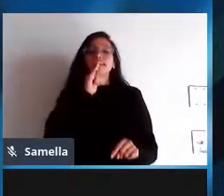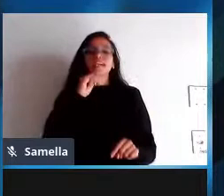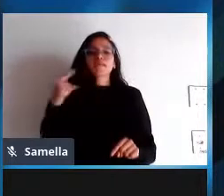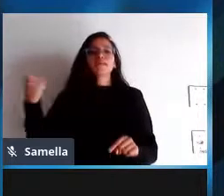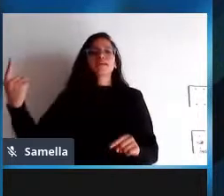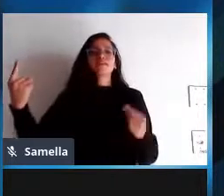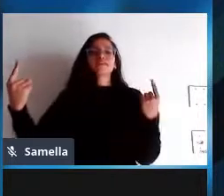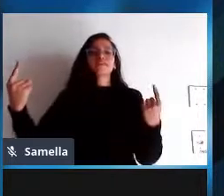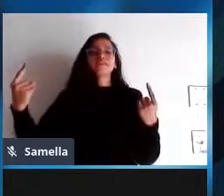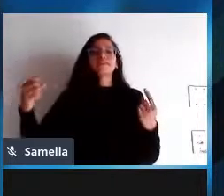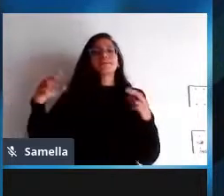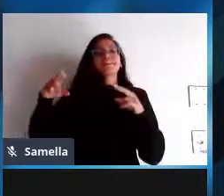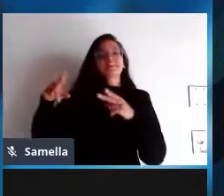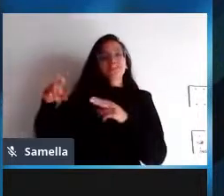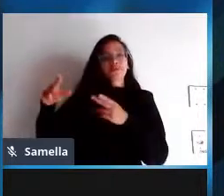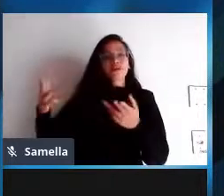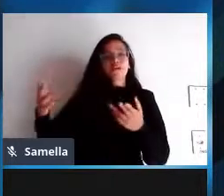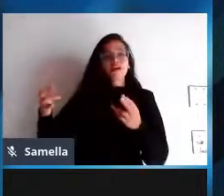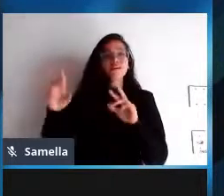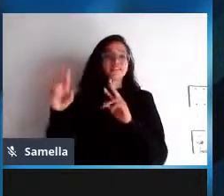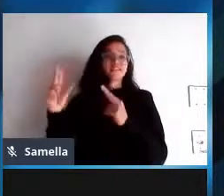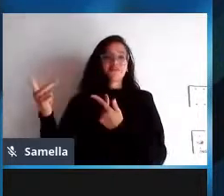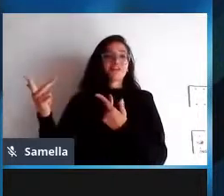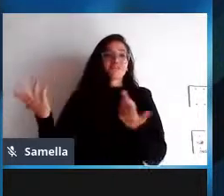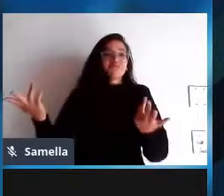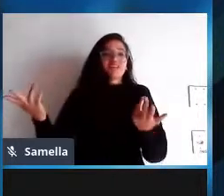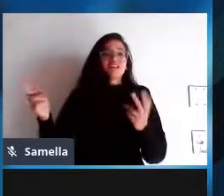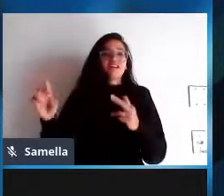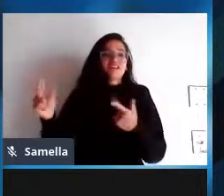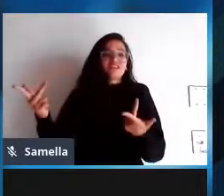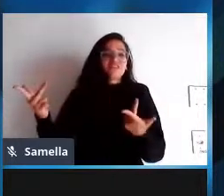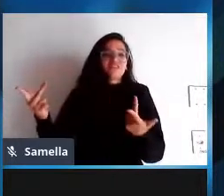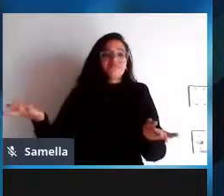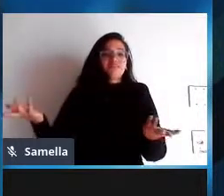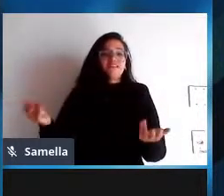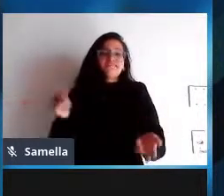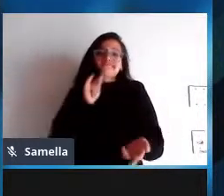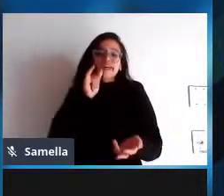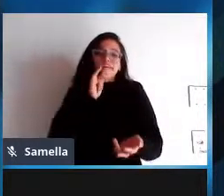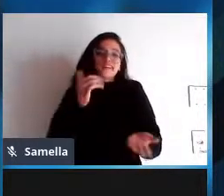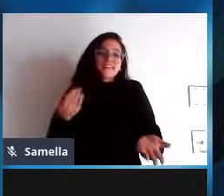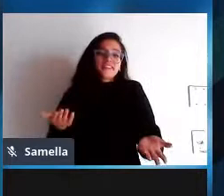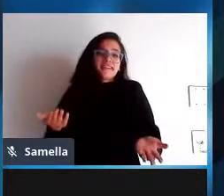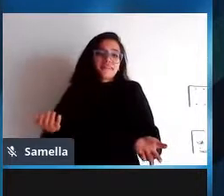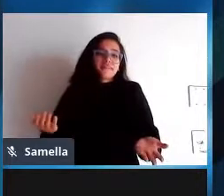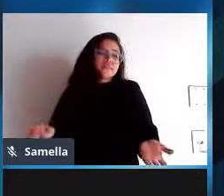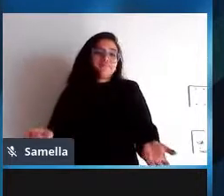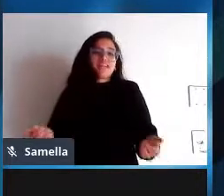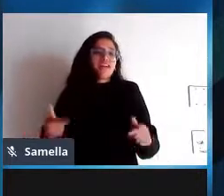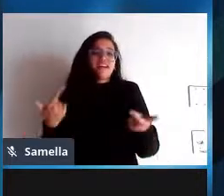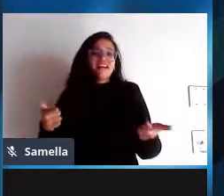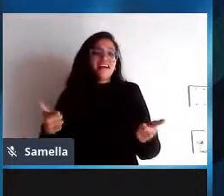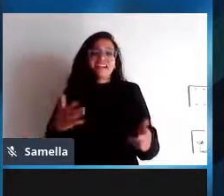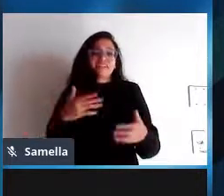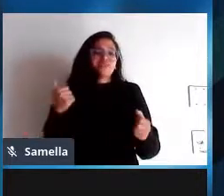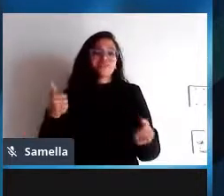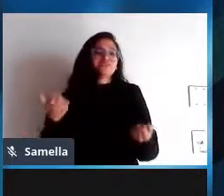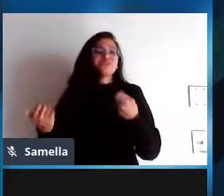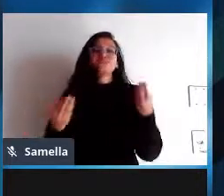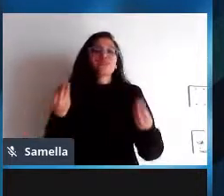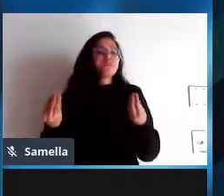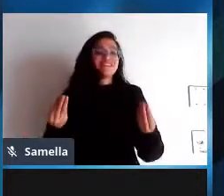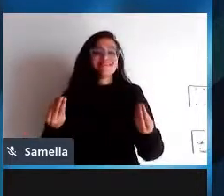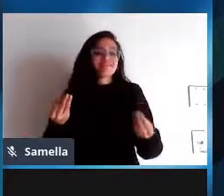se todo mundo tem a mesma coisa se todo mundo é rico ninguém é rico tá a ideia é basicamente essa então